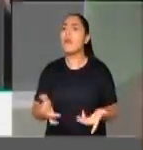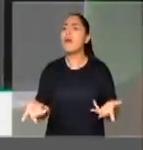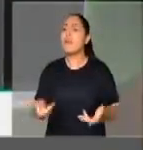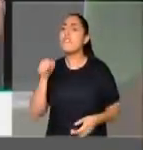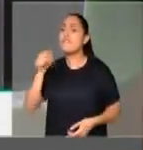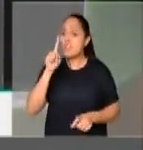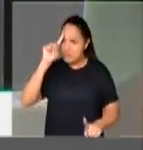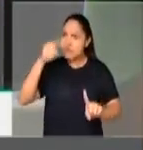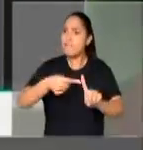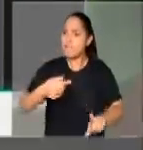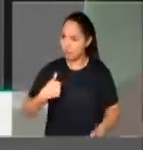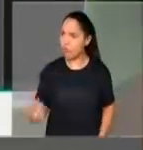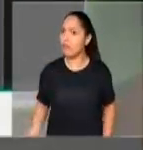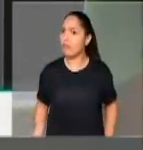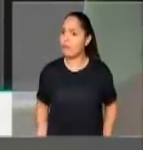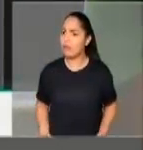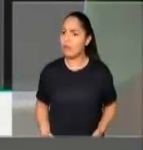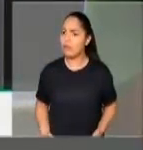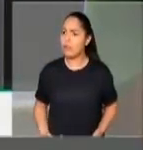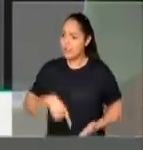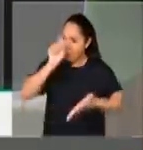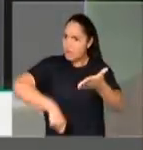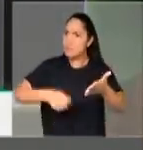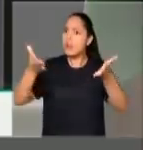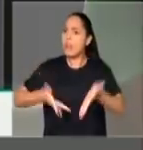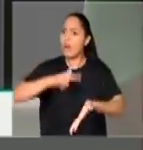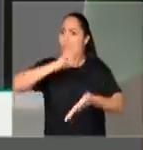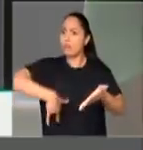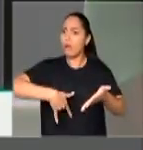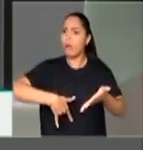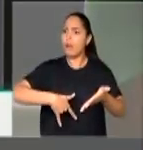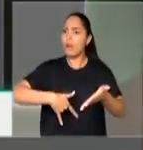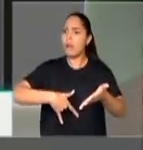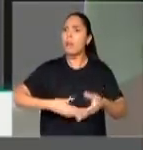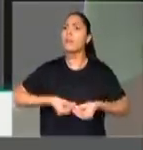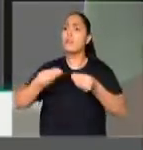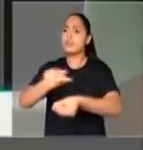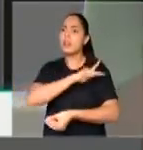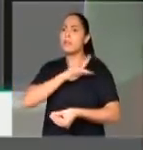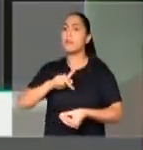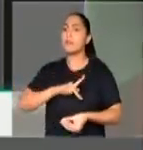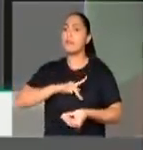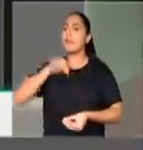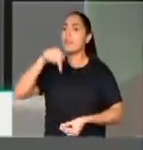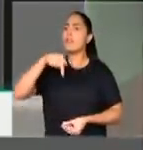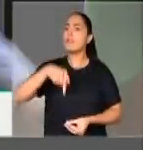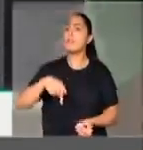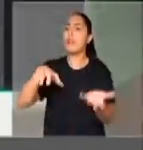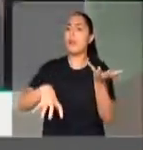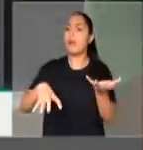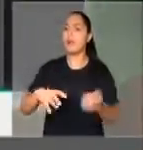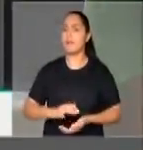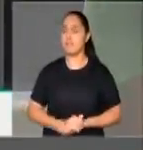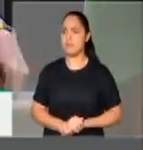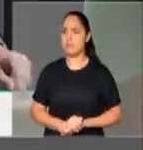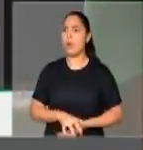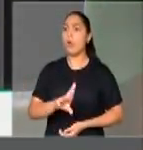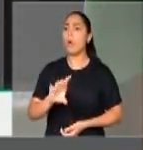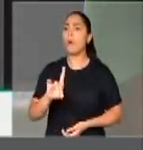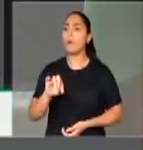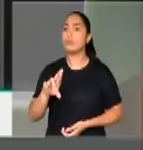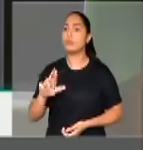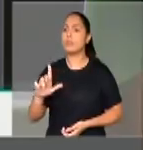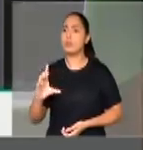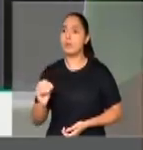desafio você, eu assino um termo aqui e entrego para o presidente desta casa, Rodrigo